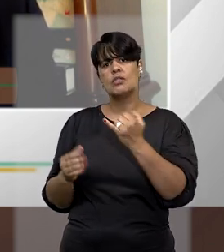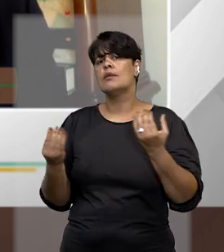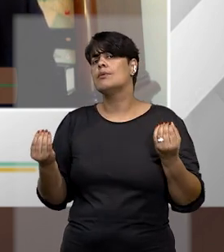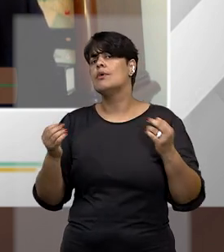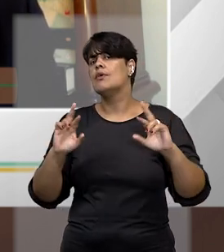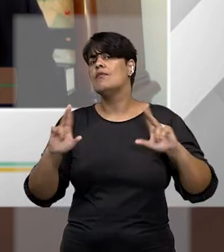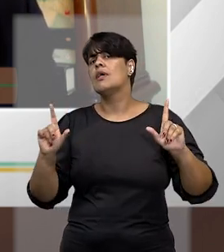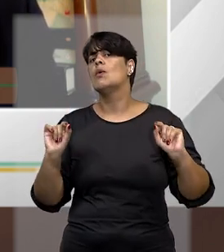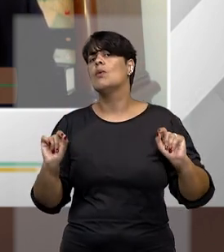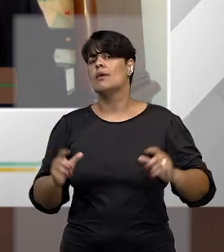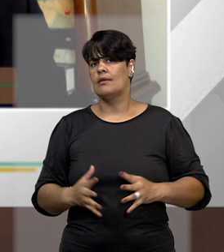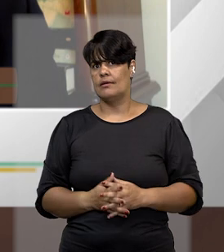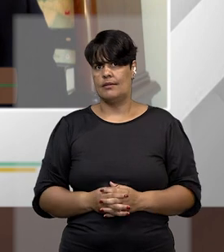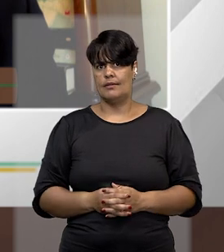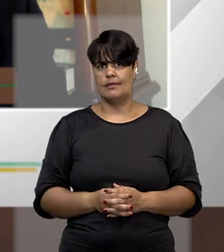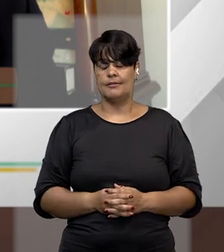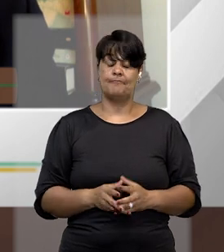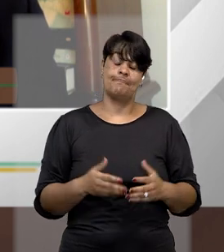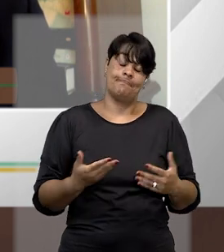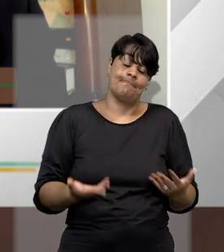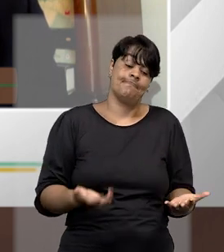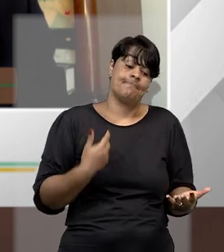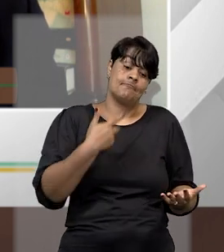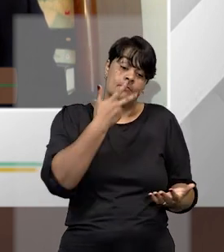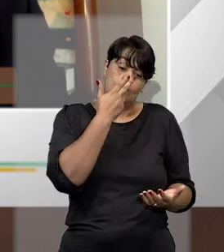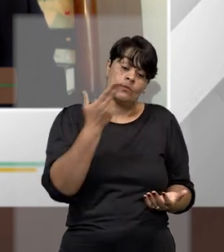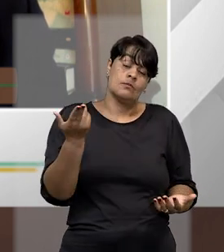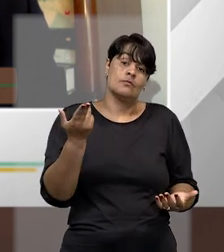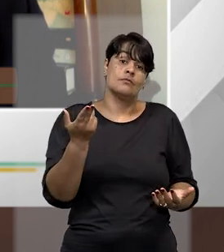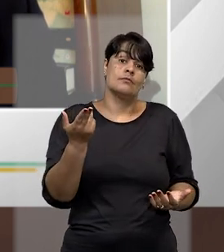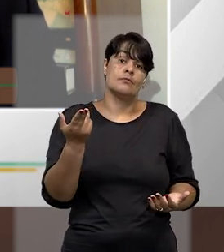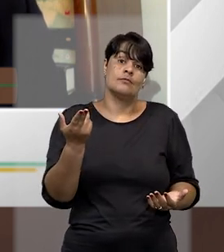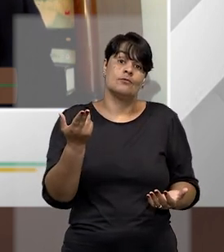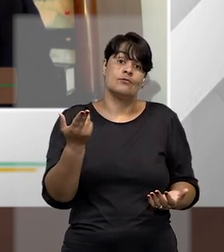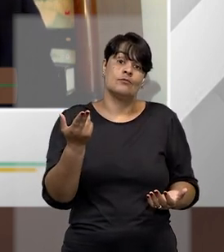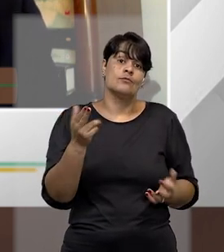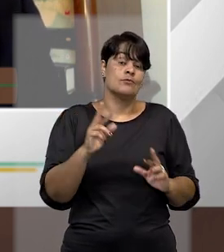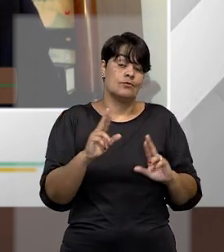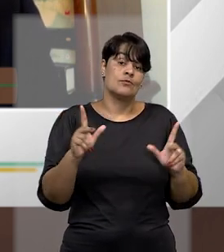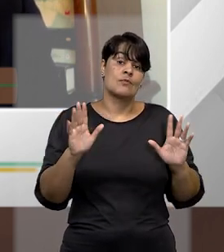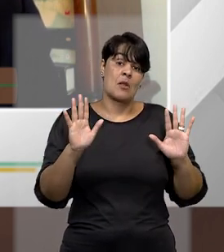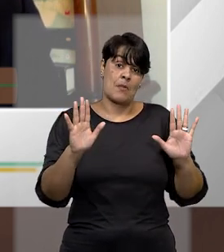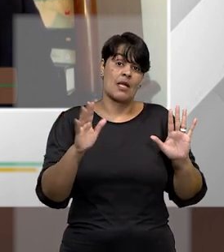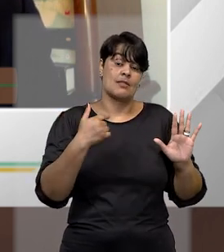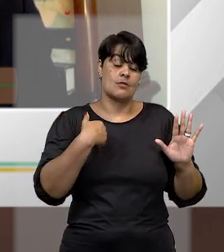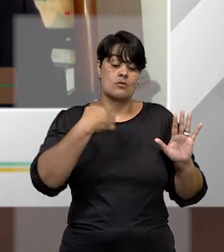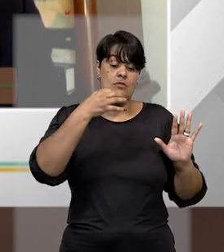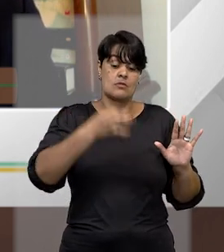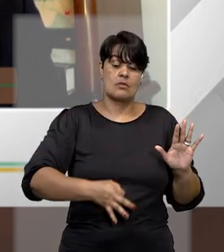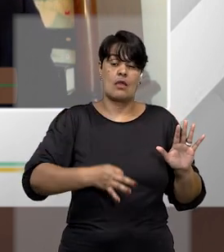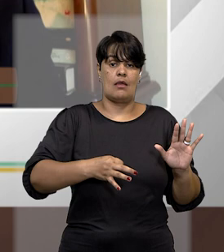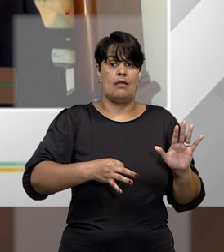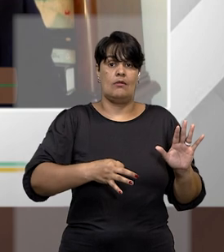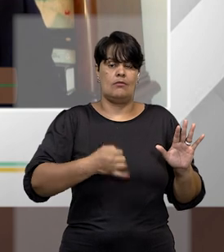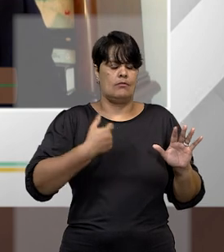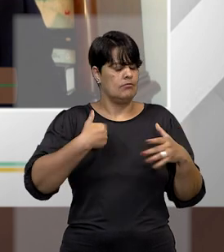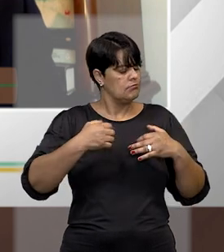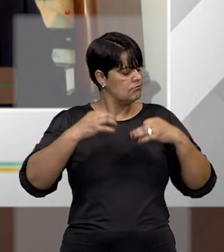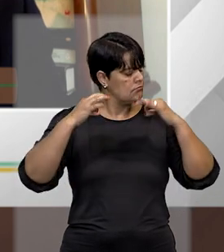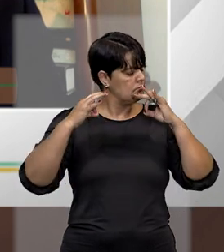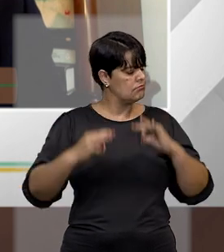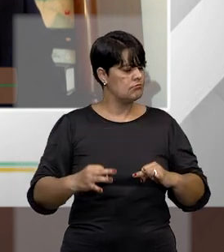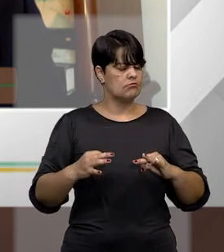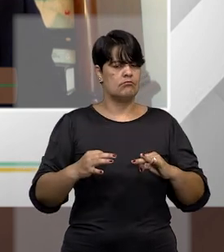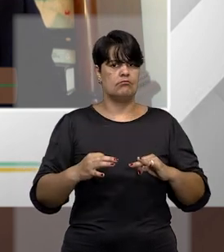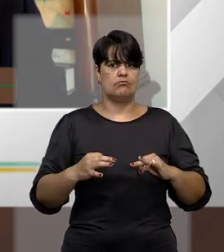embora eu deva dizer Fátima e Renê que eu tenho certeza absoluta que essa posição e a posição do Rogério, que é